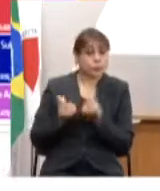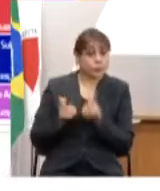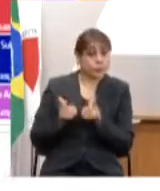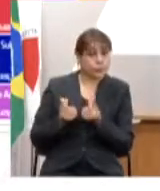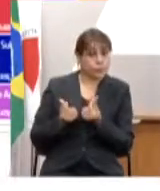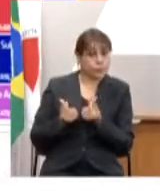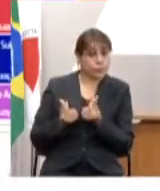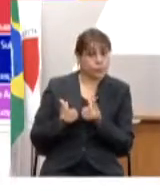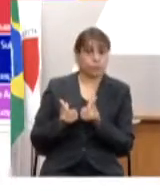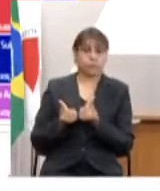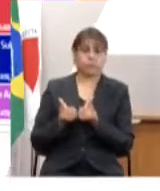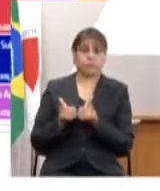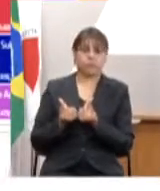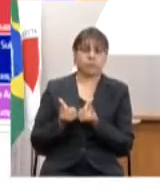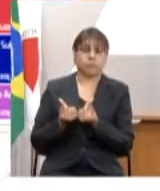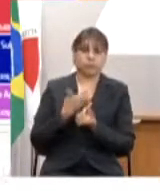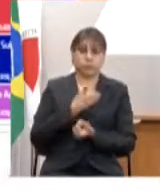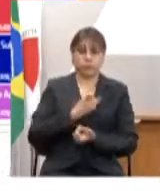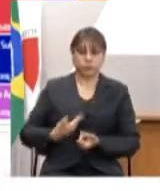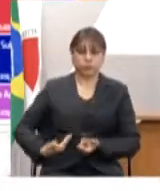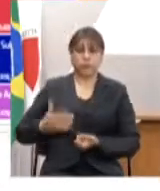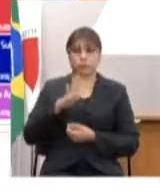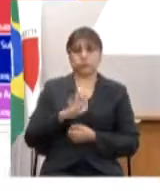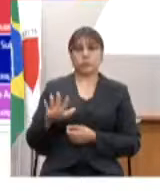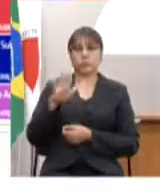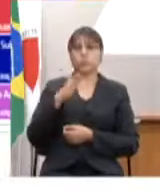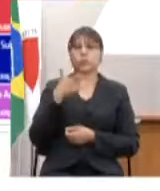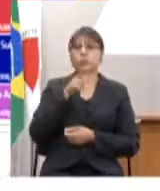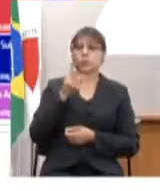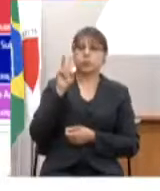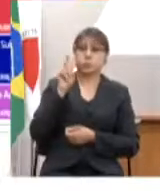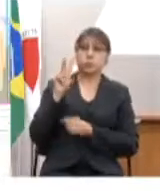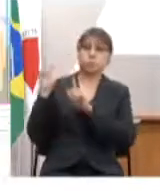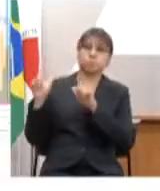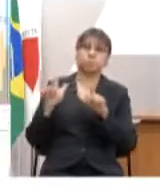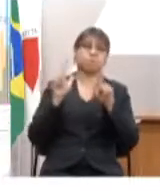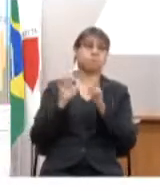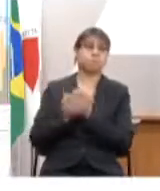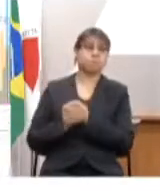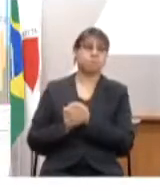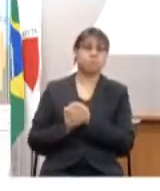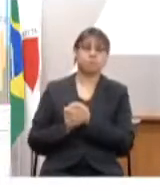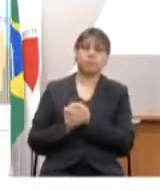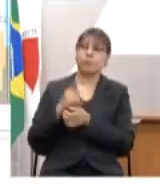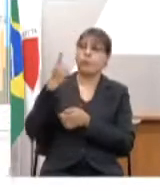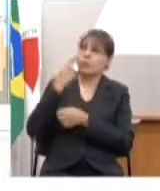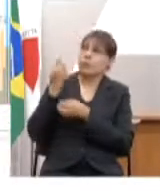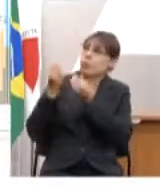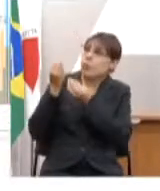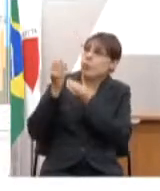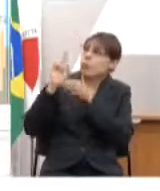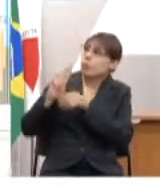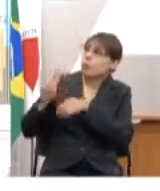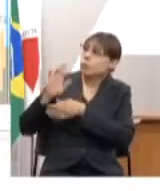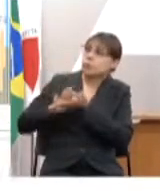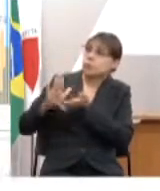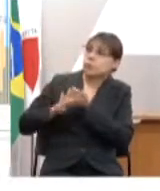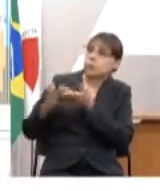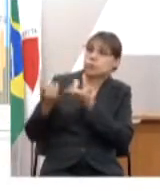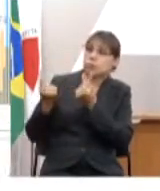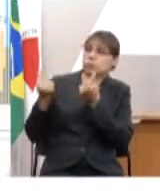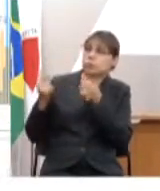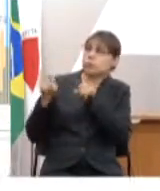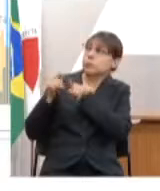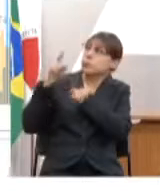todos os níveis de governo para que a gente possa acompanhar pode passar aonde o dinheiro está indo temos também